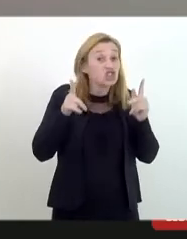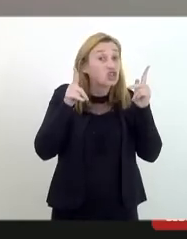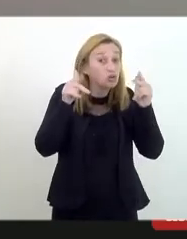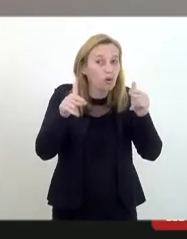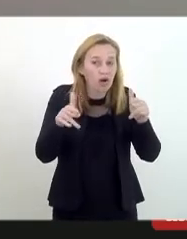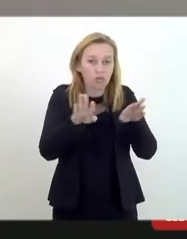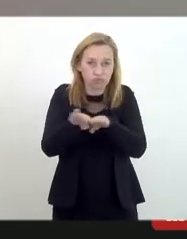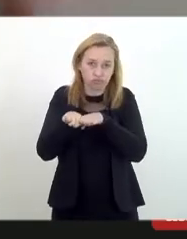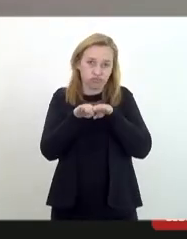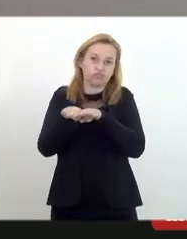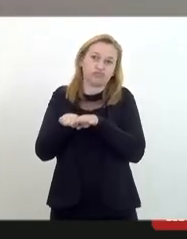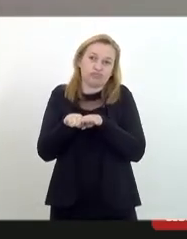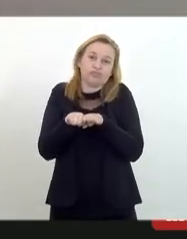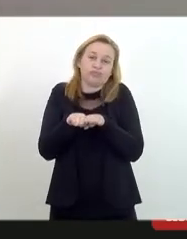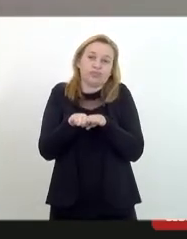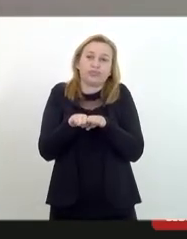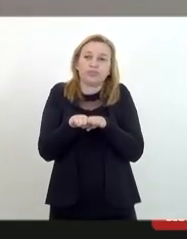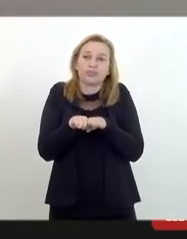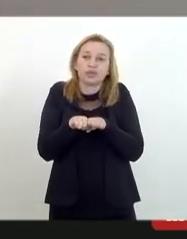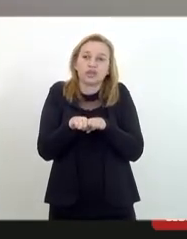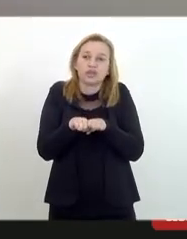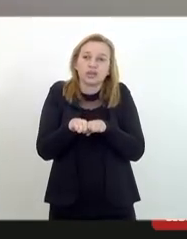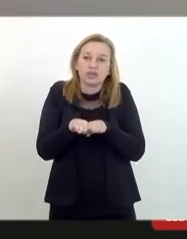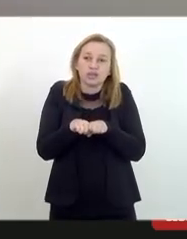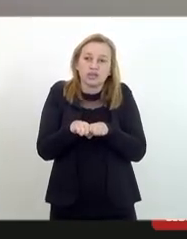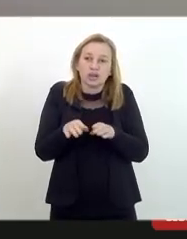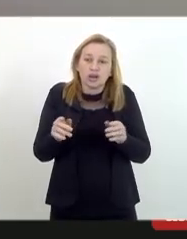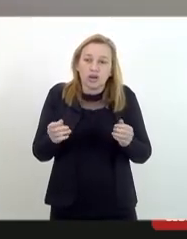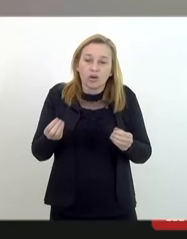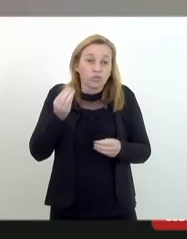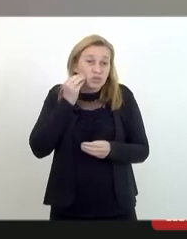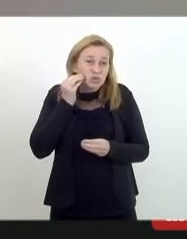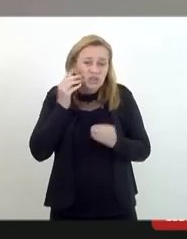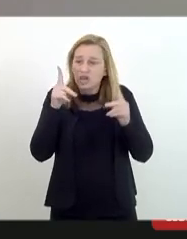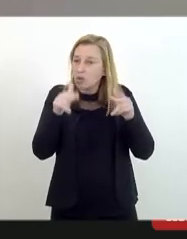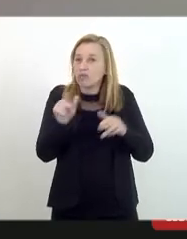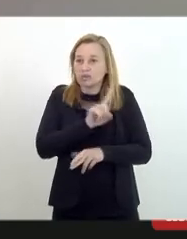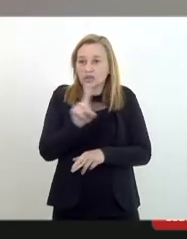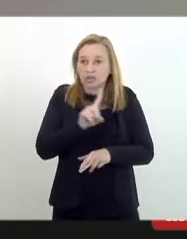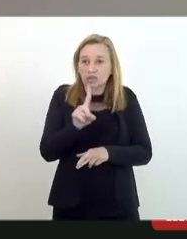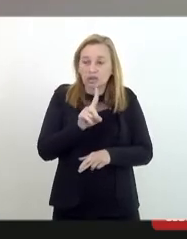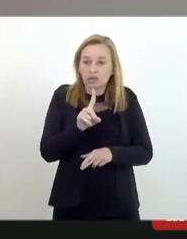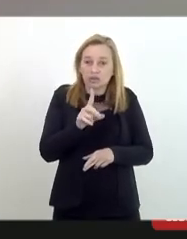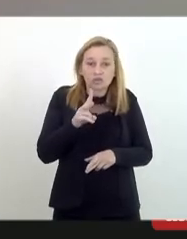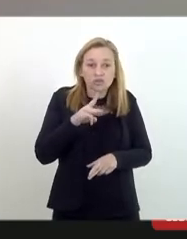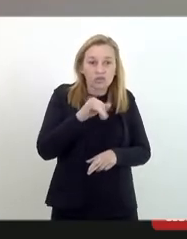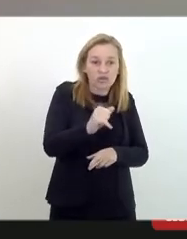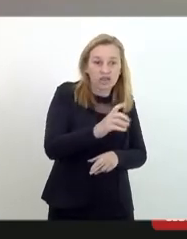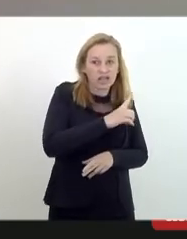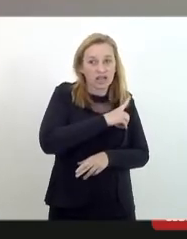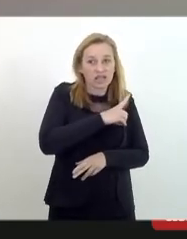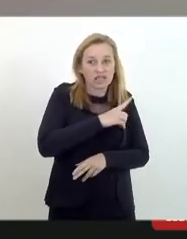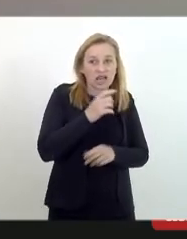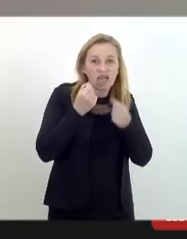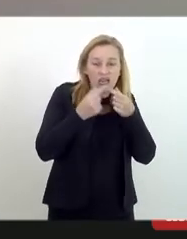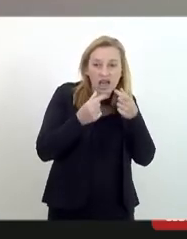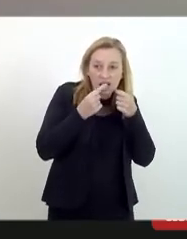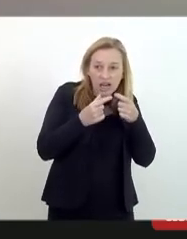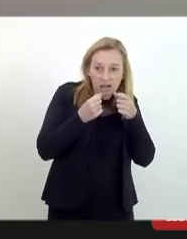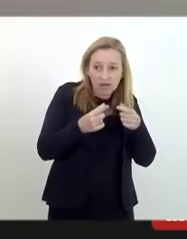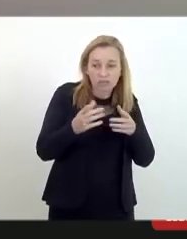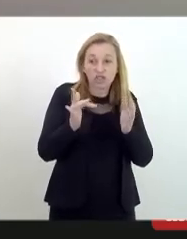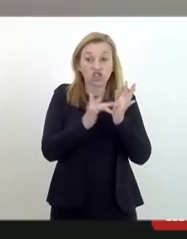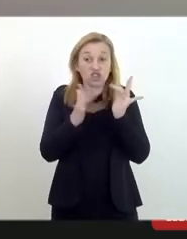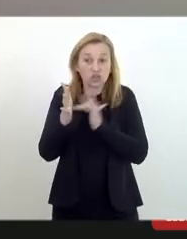e não concede condições e oportunidades iguais quando alguém vai na delegacia reclamar que Jesus